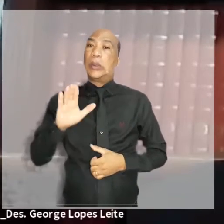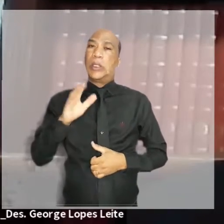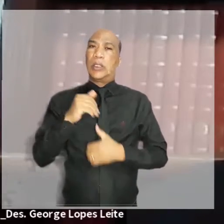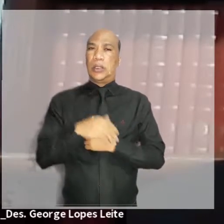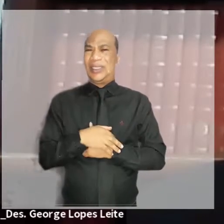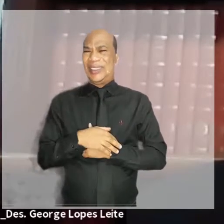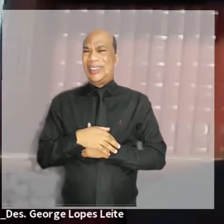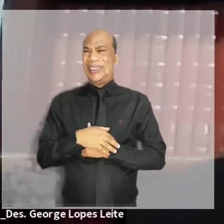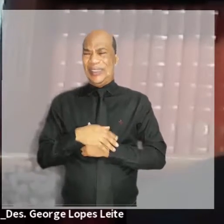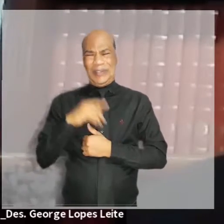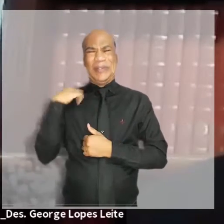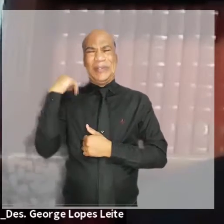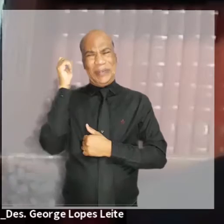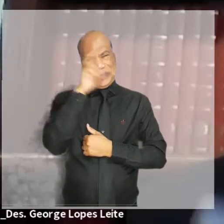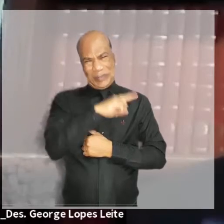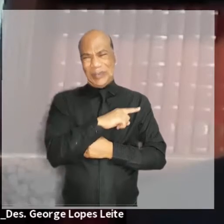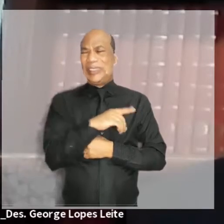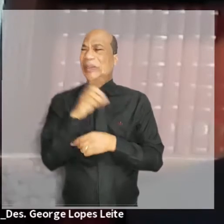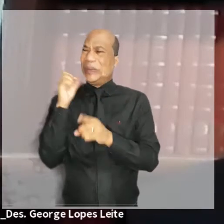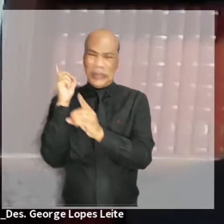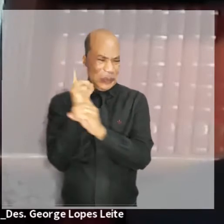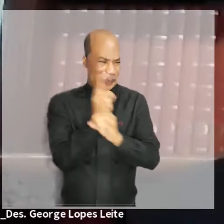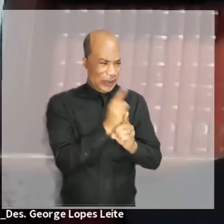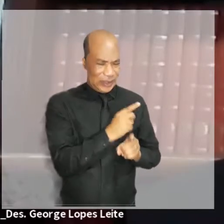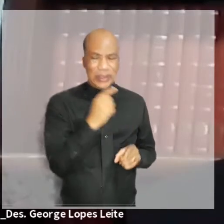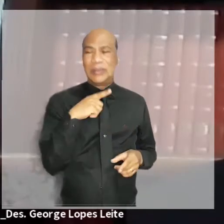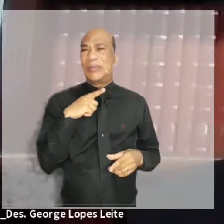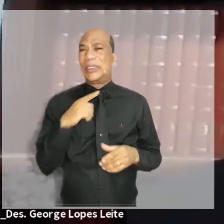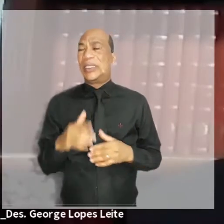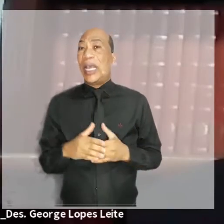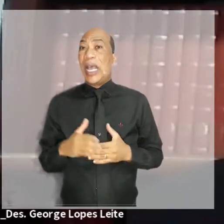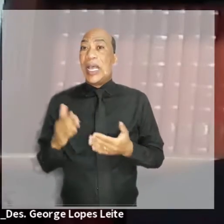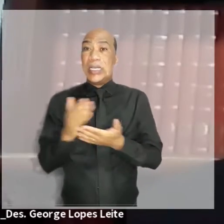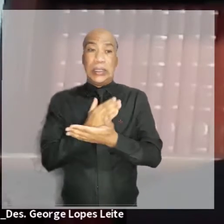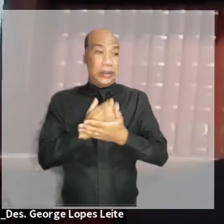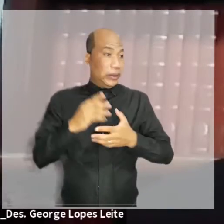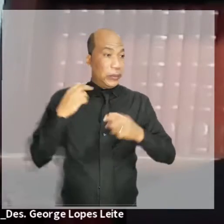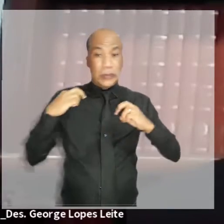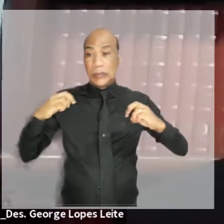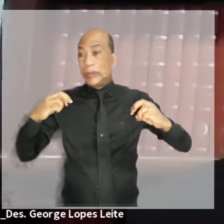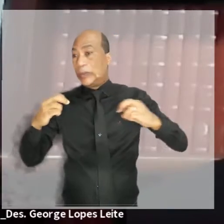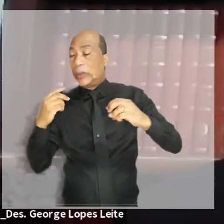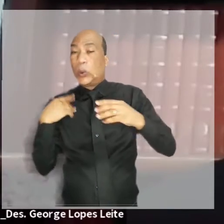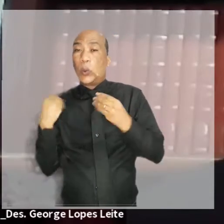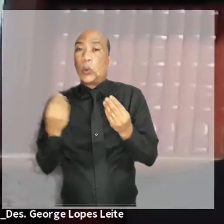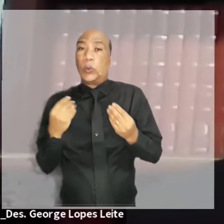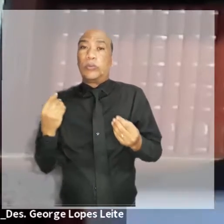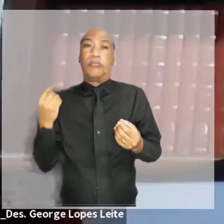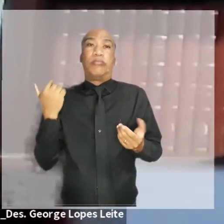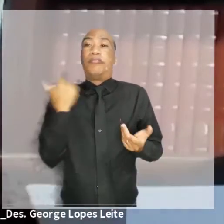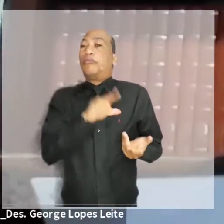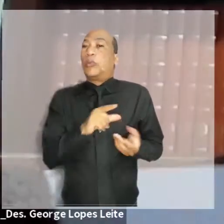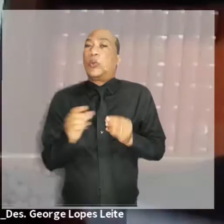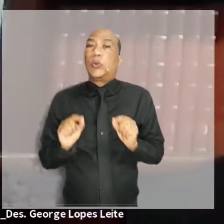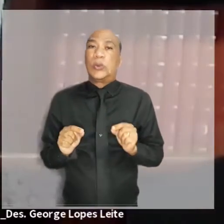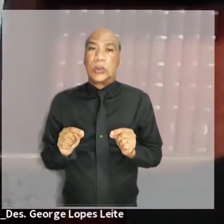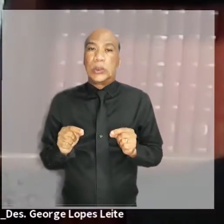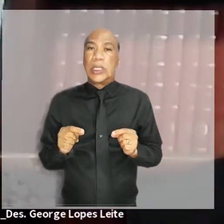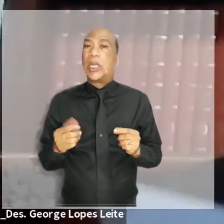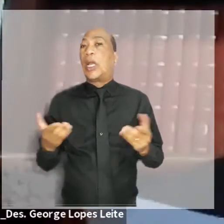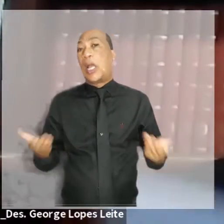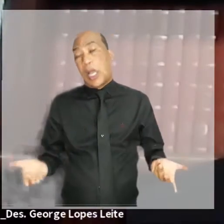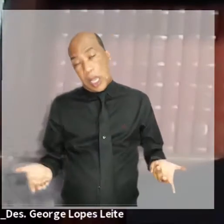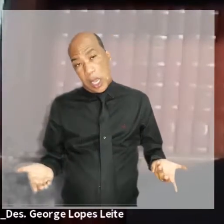Judiciário Nacional. Muitos desafios nos esperam. Os magistrados e servidores desta Corte têm como